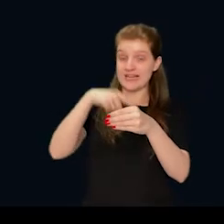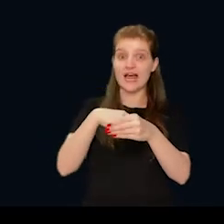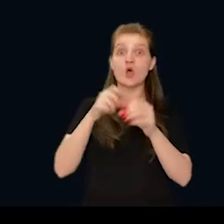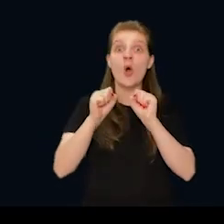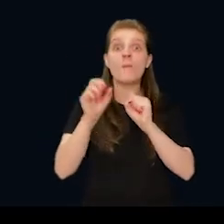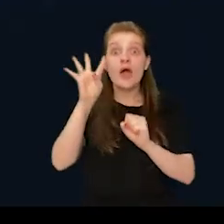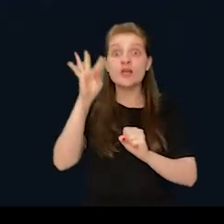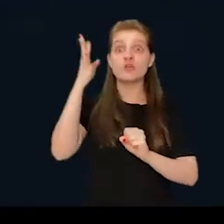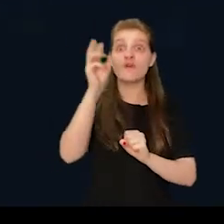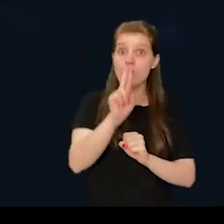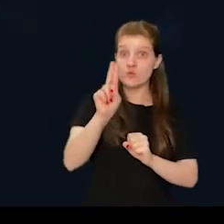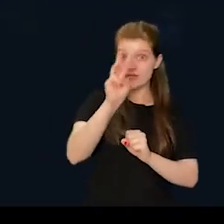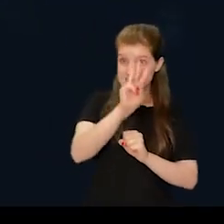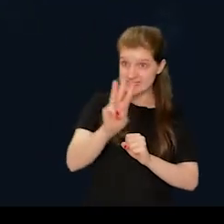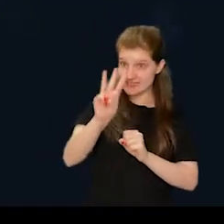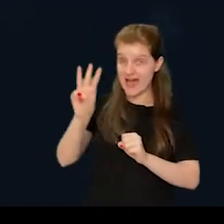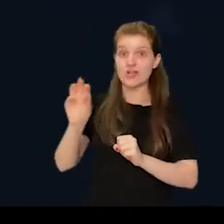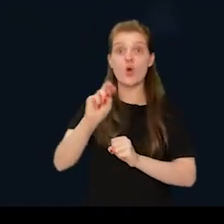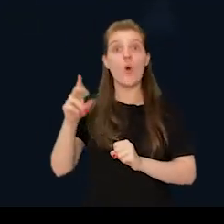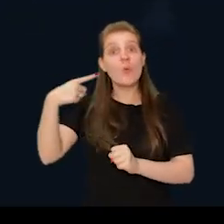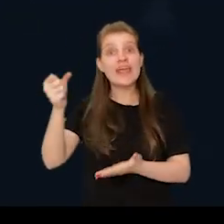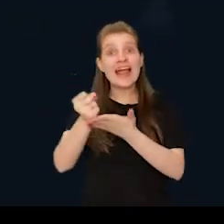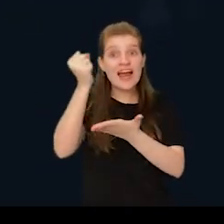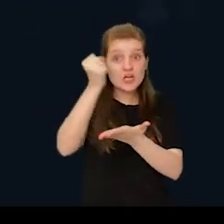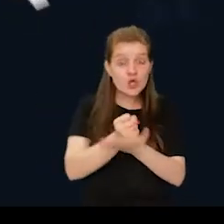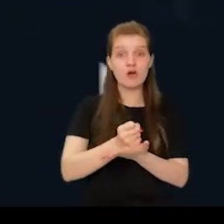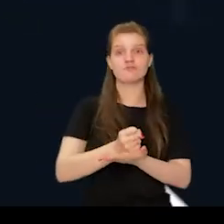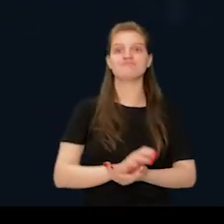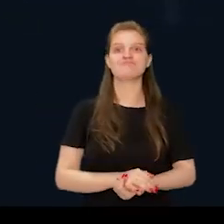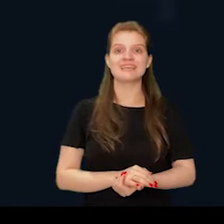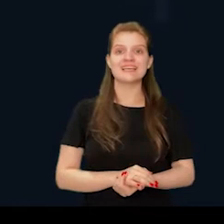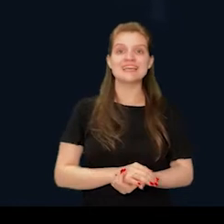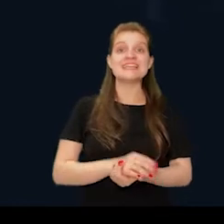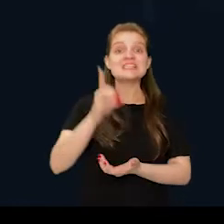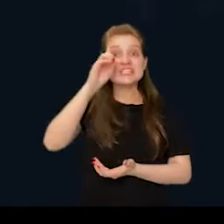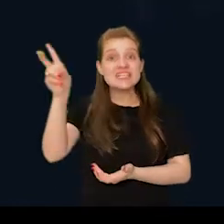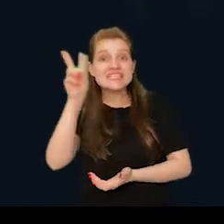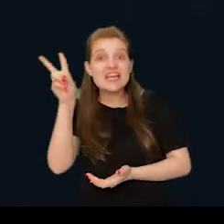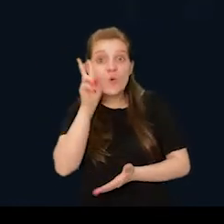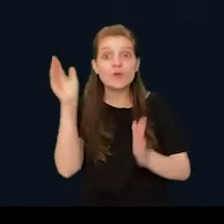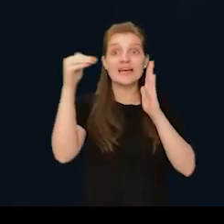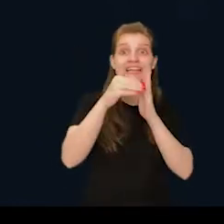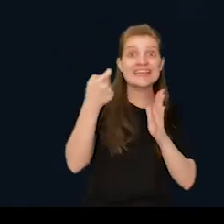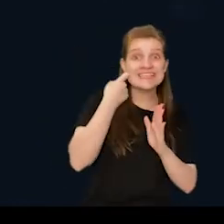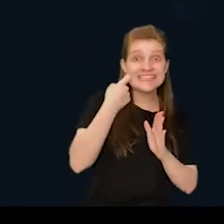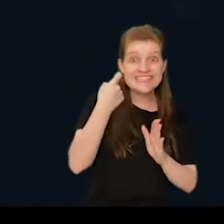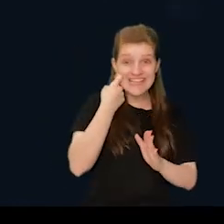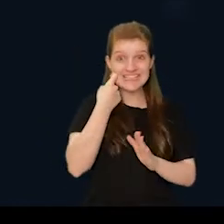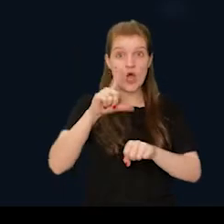Caso ele esteja cancelado, regularize-o ali mesmo no site. Ou vá ao cartório eleitoral mais próximo, de segunda a sexta, das